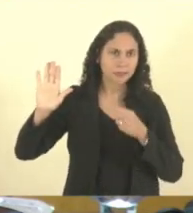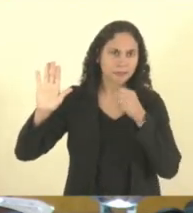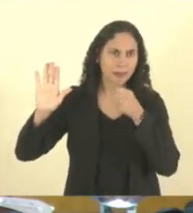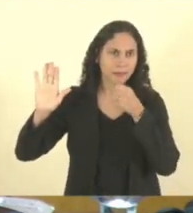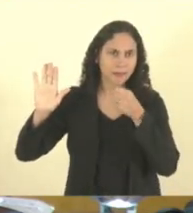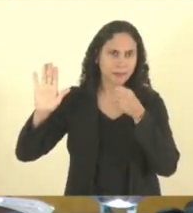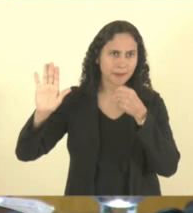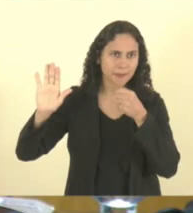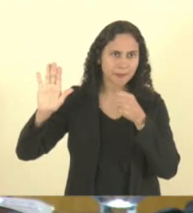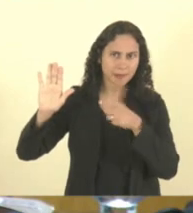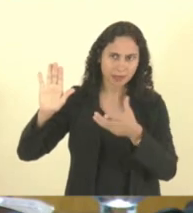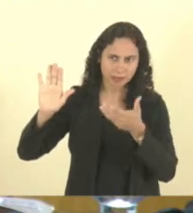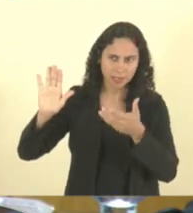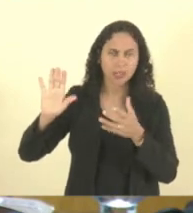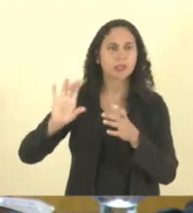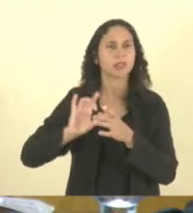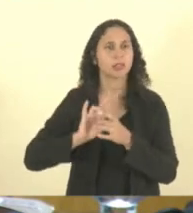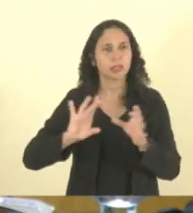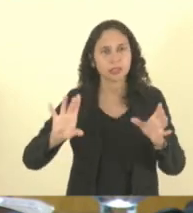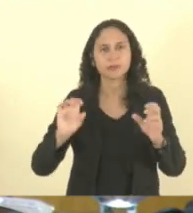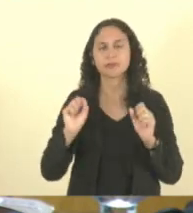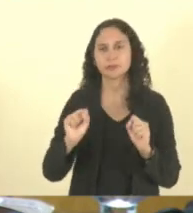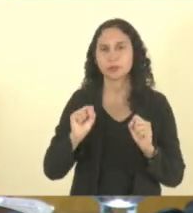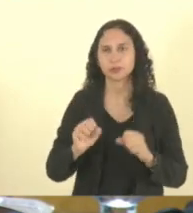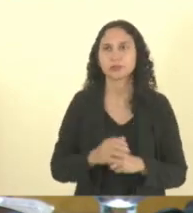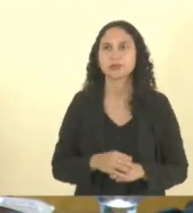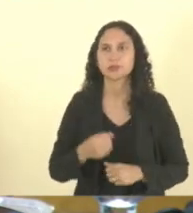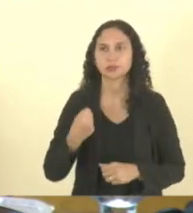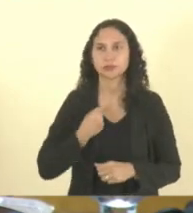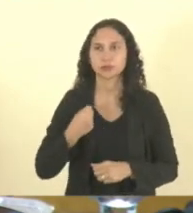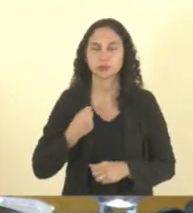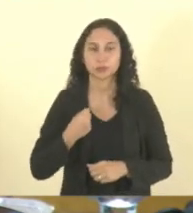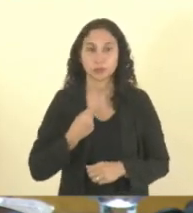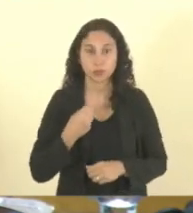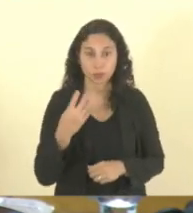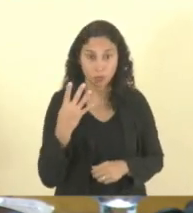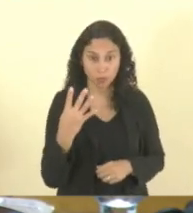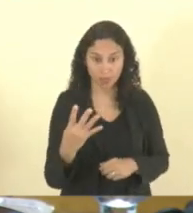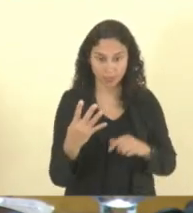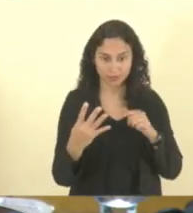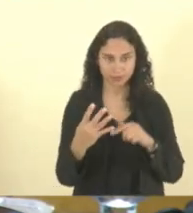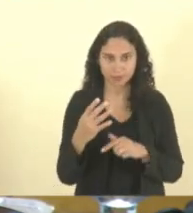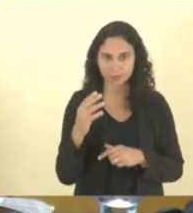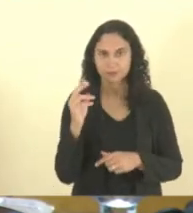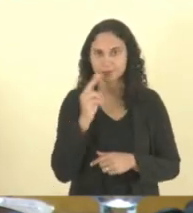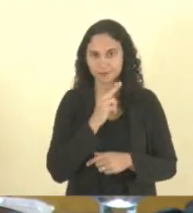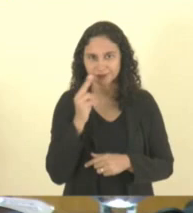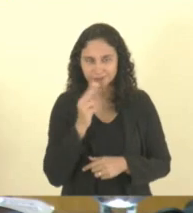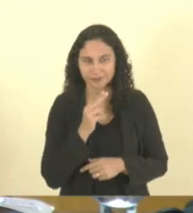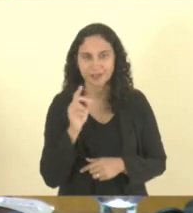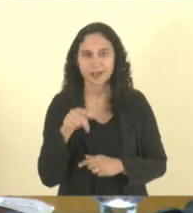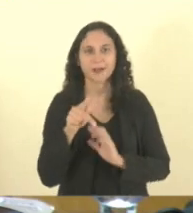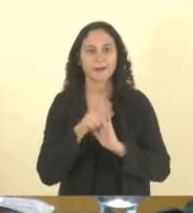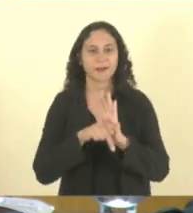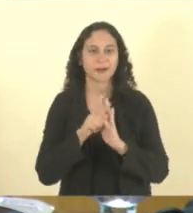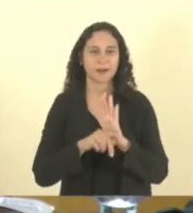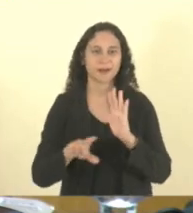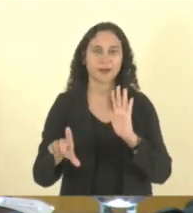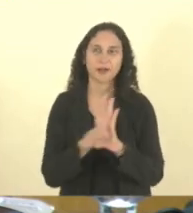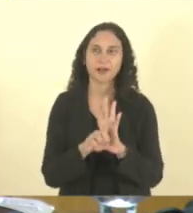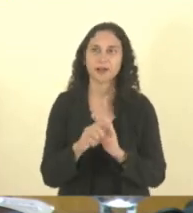Se quiserem, fiquem à vontade. O item 4 de pedido de prioridade da pauta é o Projeto de Lei